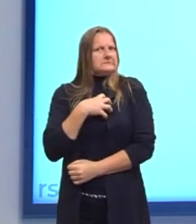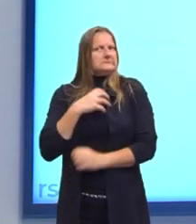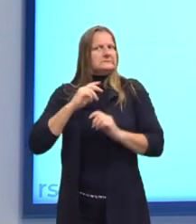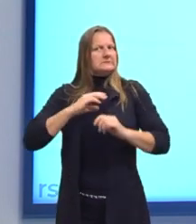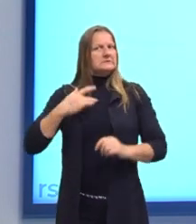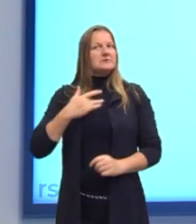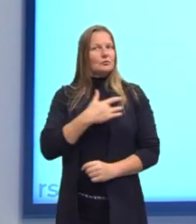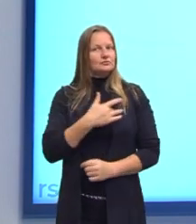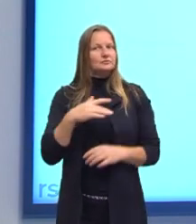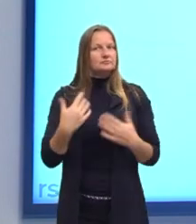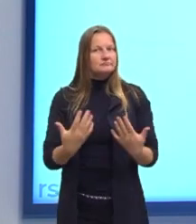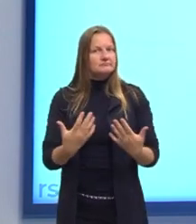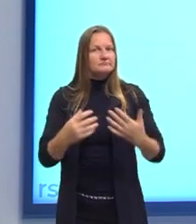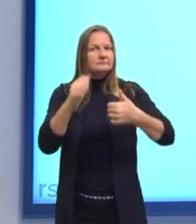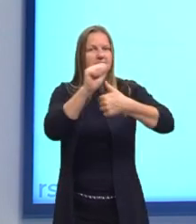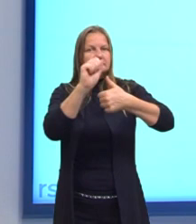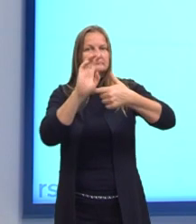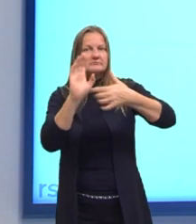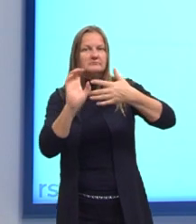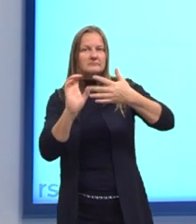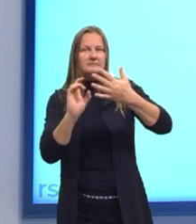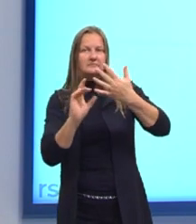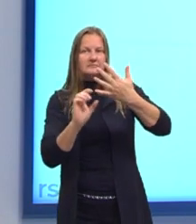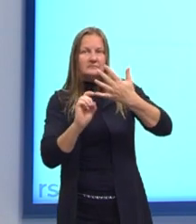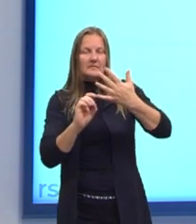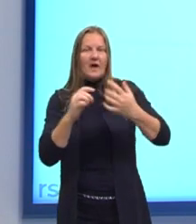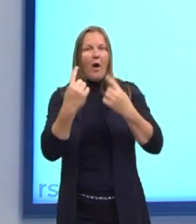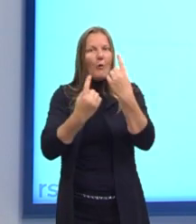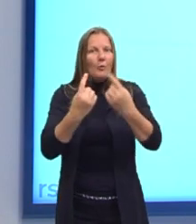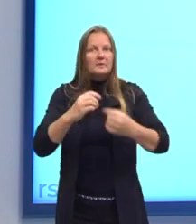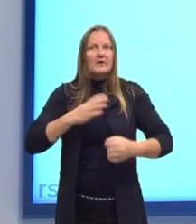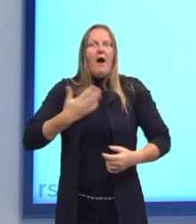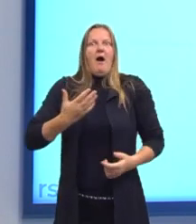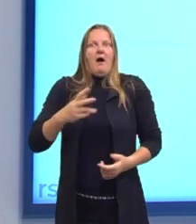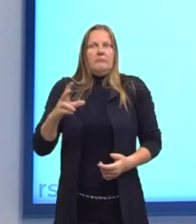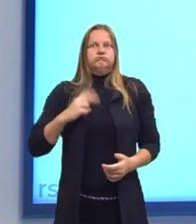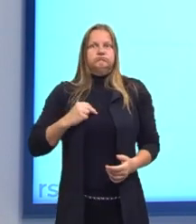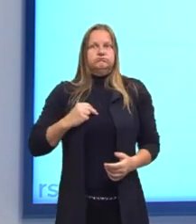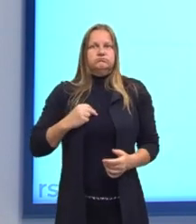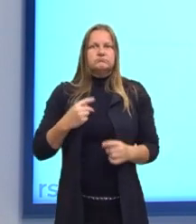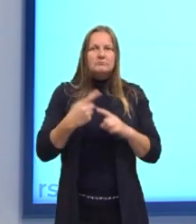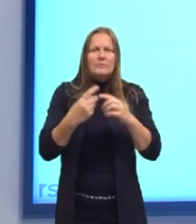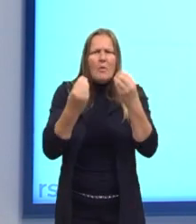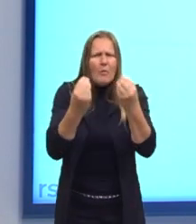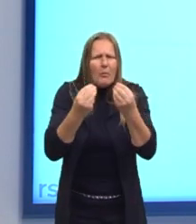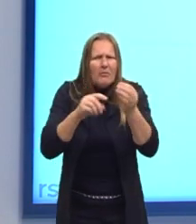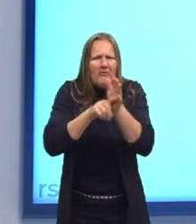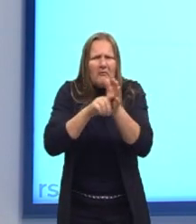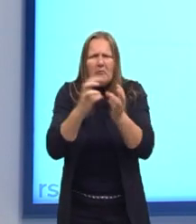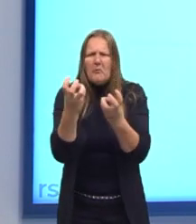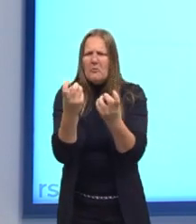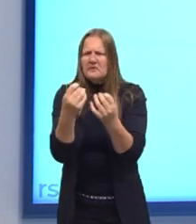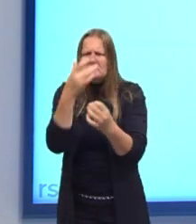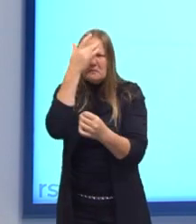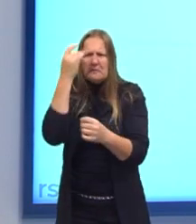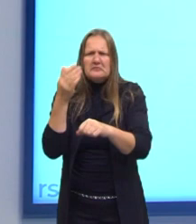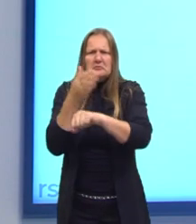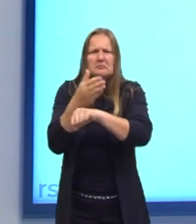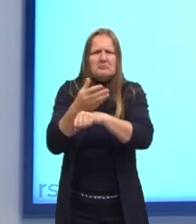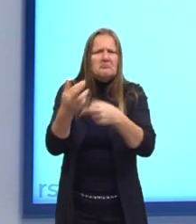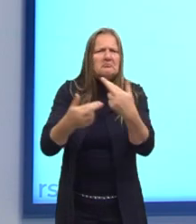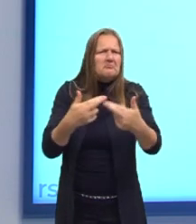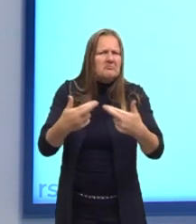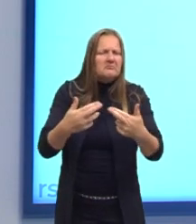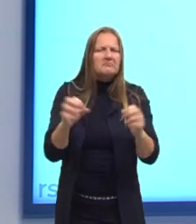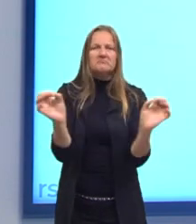De novo, aqui a gente tem algumas respostas que são meio absurdas. Como, por exemplo, questionar o número de participantes envolvidos.